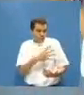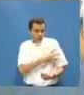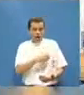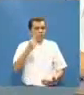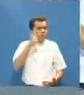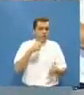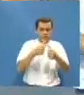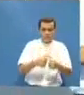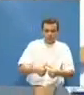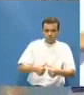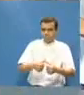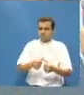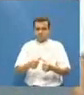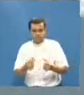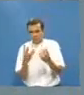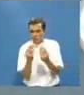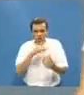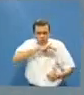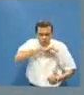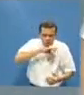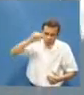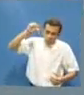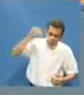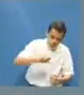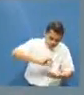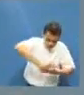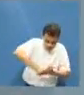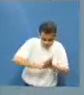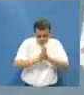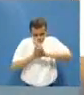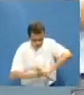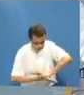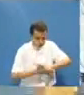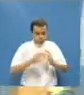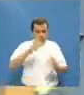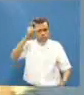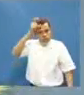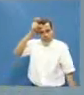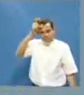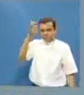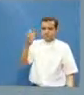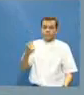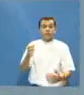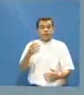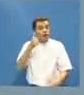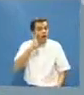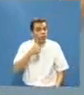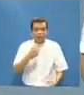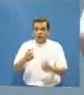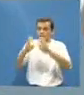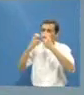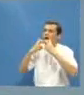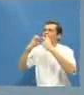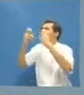cruelmente atormentada por um demônio, e ela gritava, Senhor filho de Davi tem